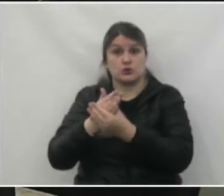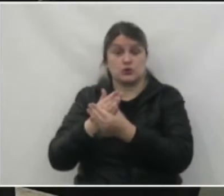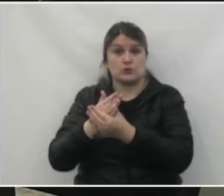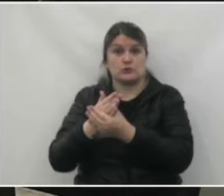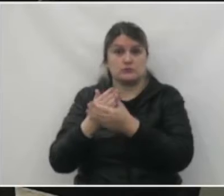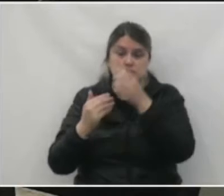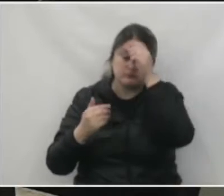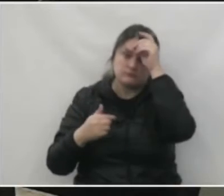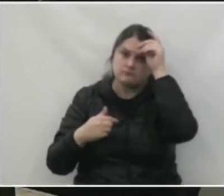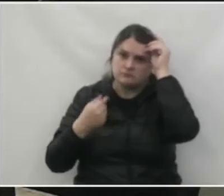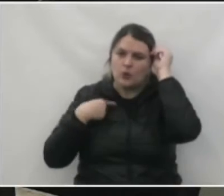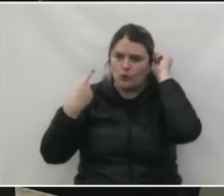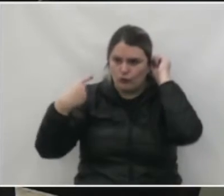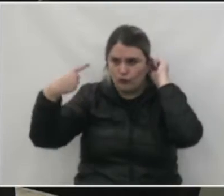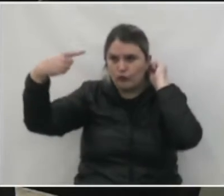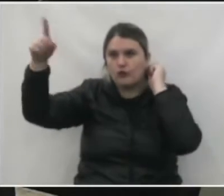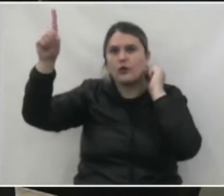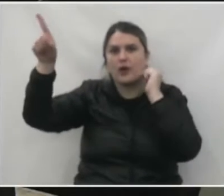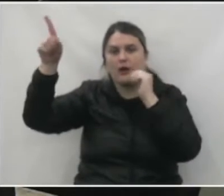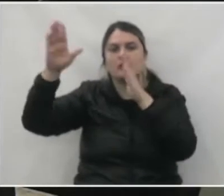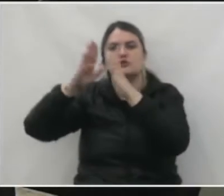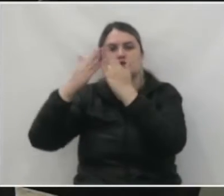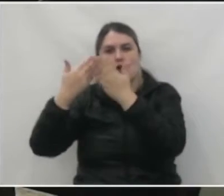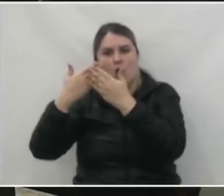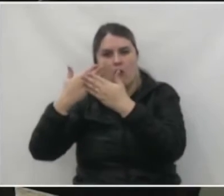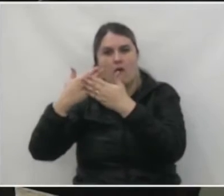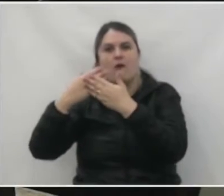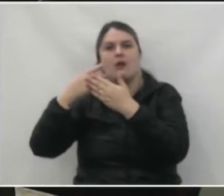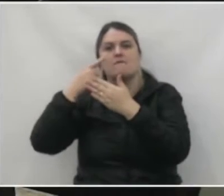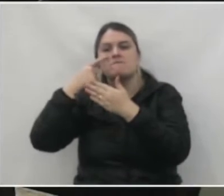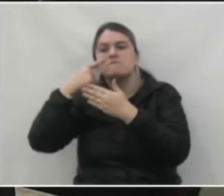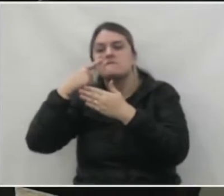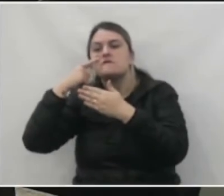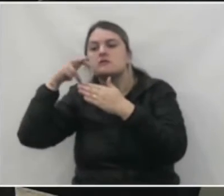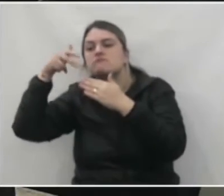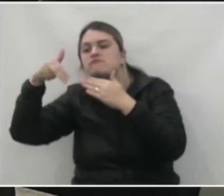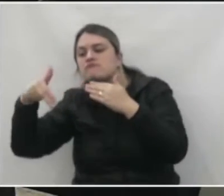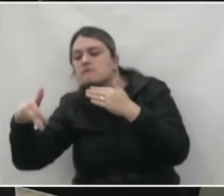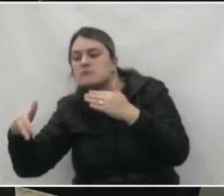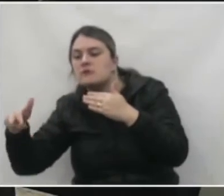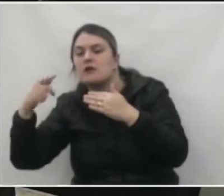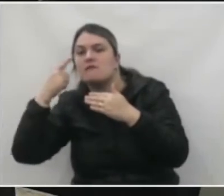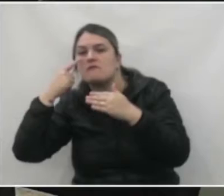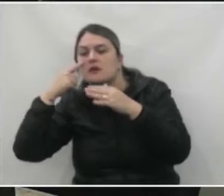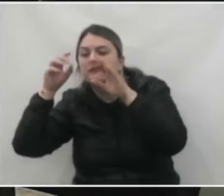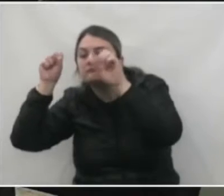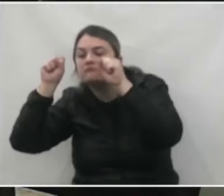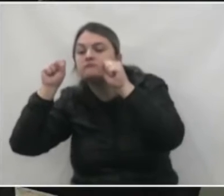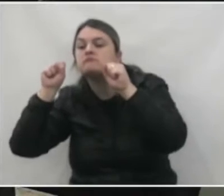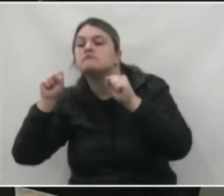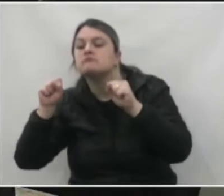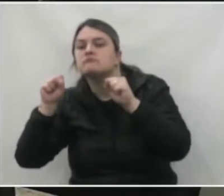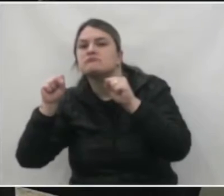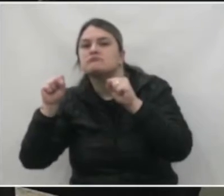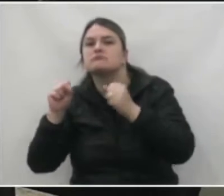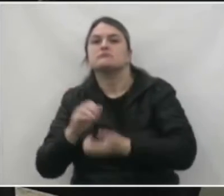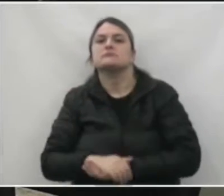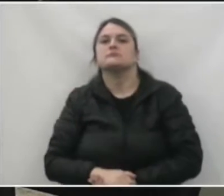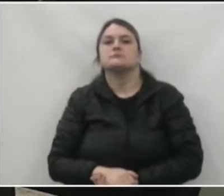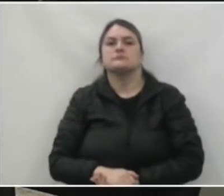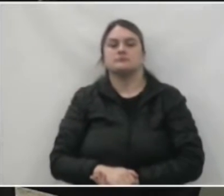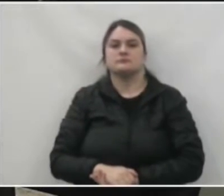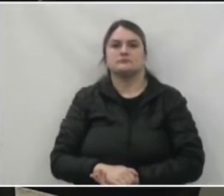Subi lá em cima, na creche, desci naquela cerca do Instituto Federal, fui ali na cerca do